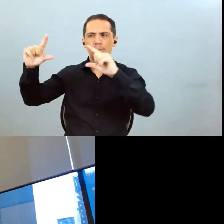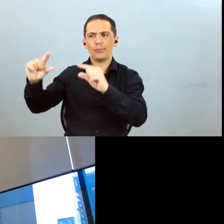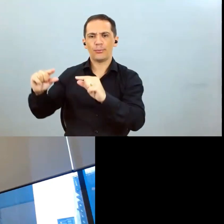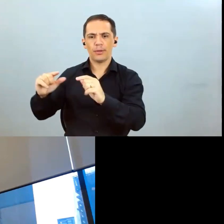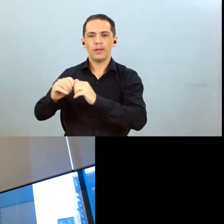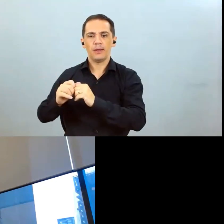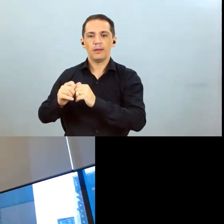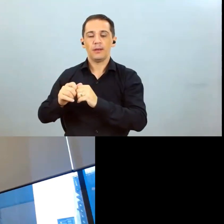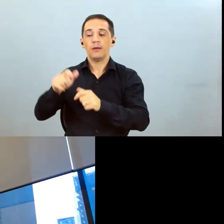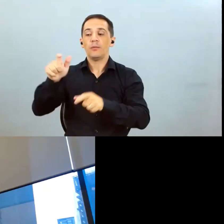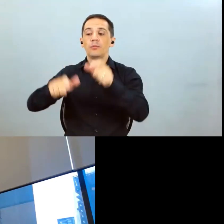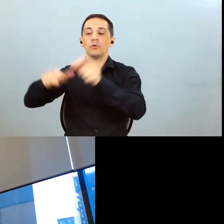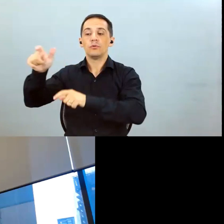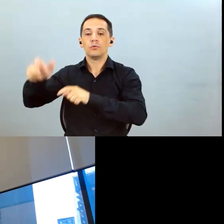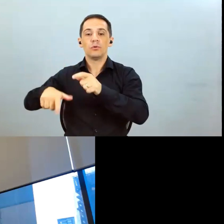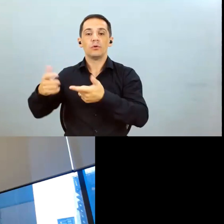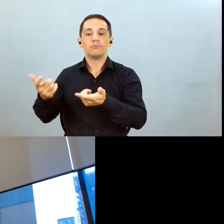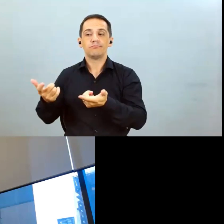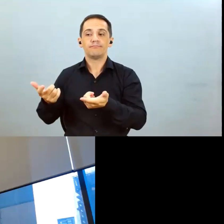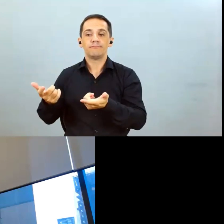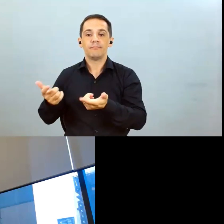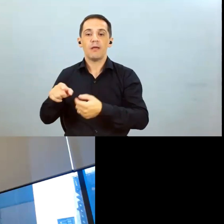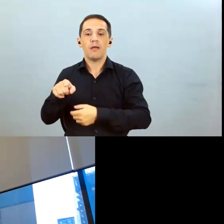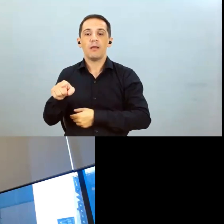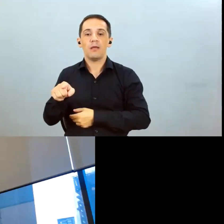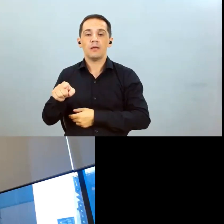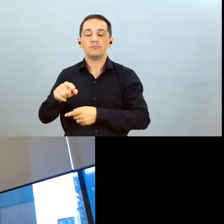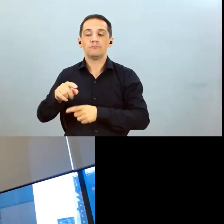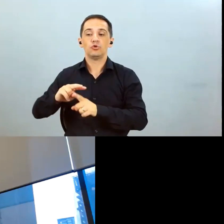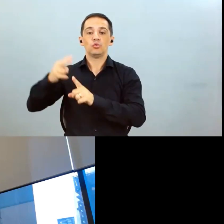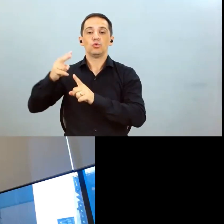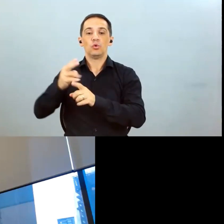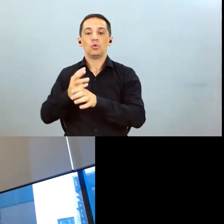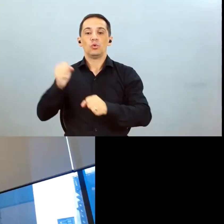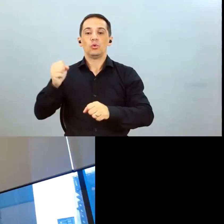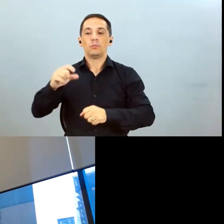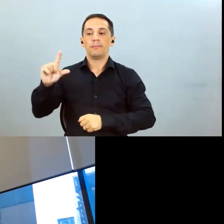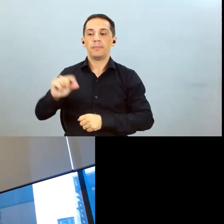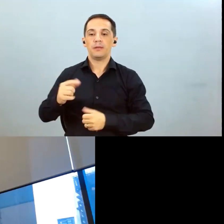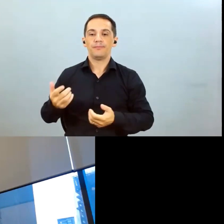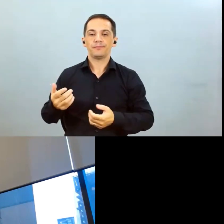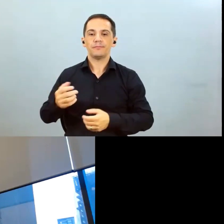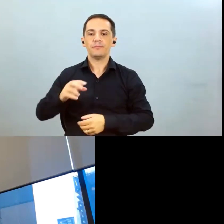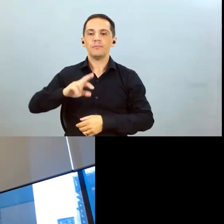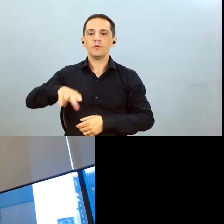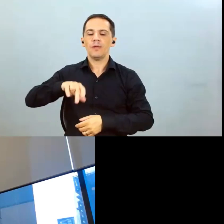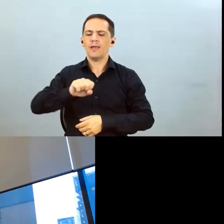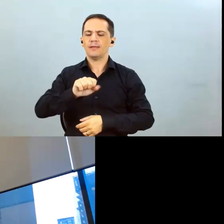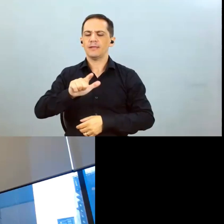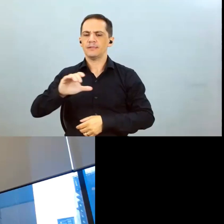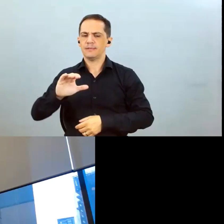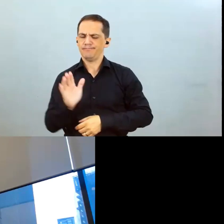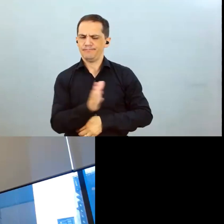está hoje em um nível apertado não estou falando da CLC estou falando do mercado poderia reduzir